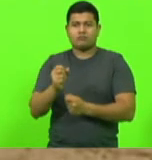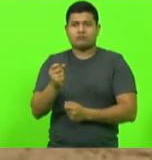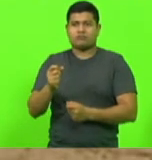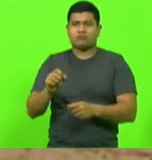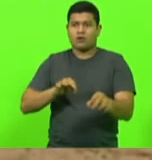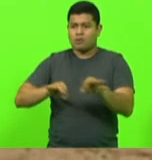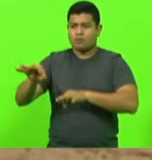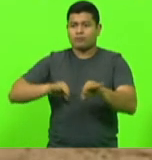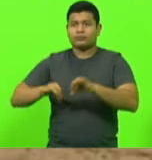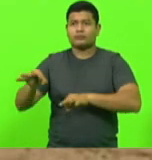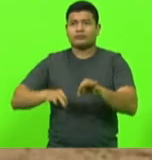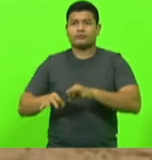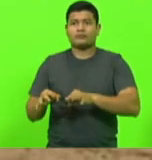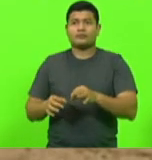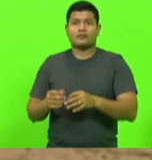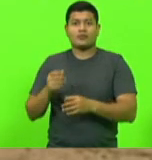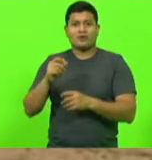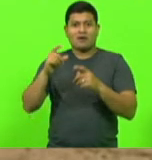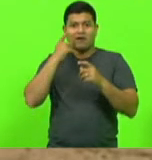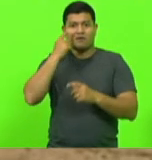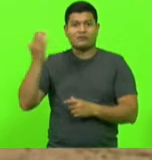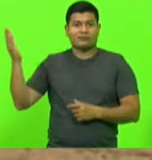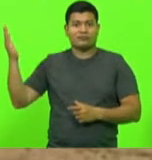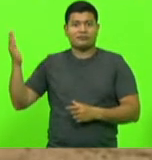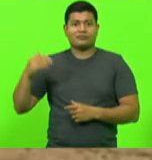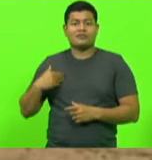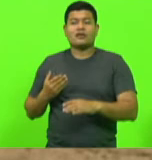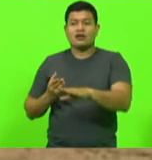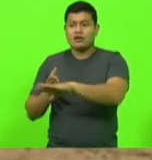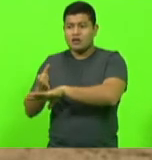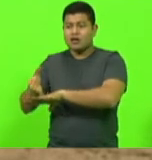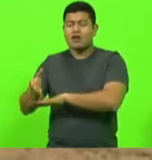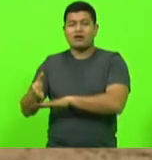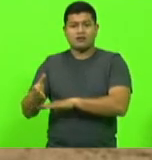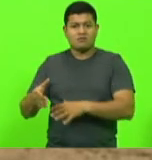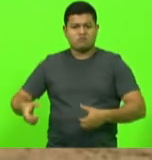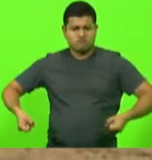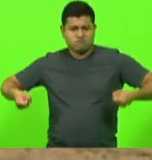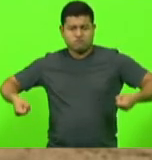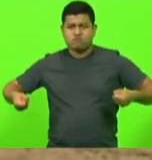o pessoal está indo de galão. Alguns busca combustível, alguns buscando